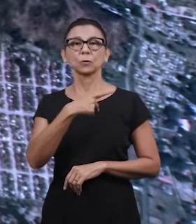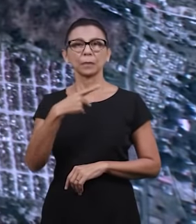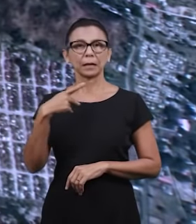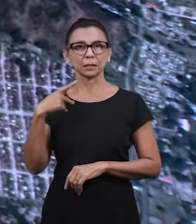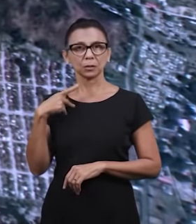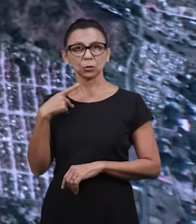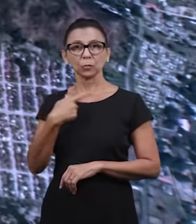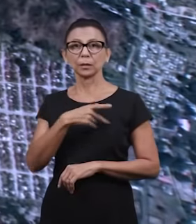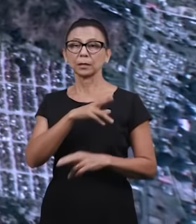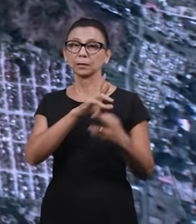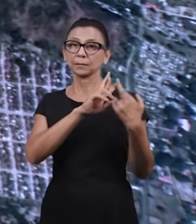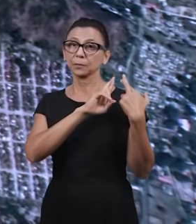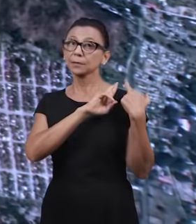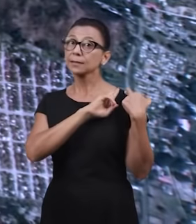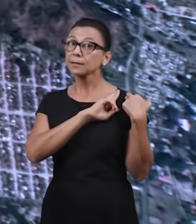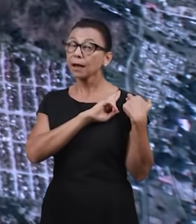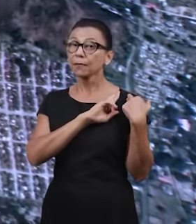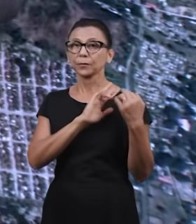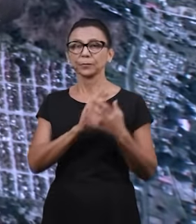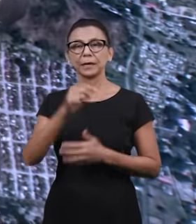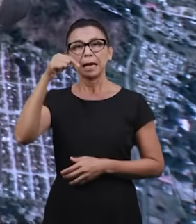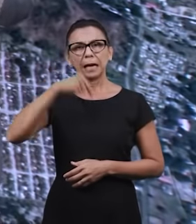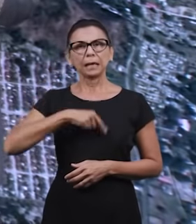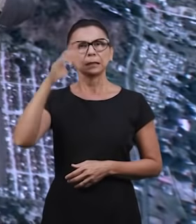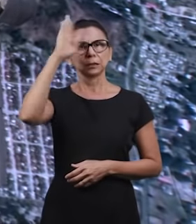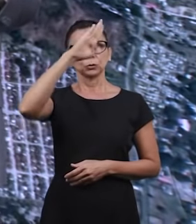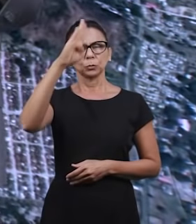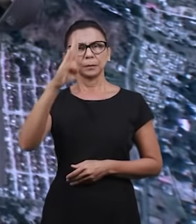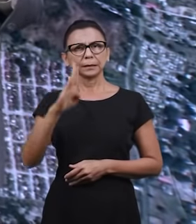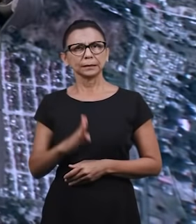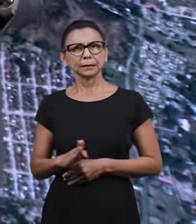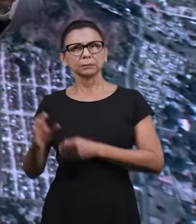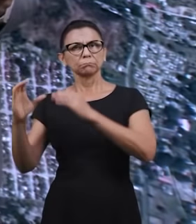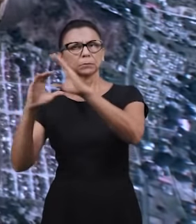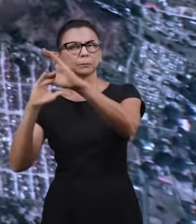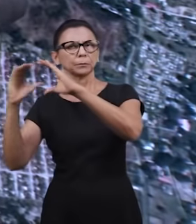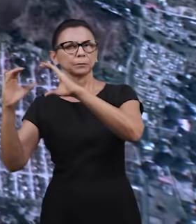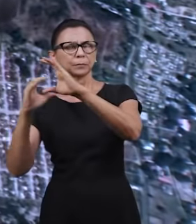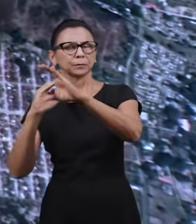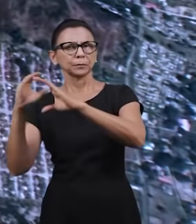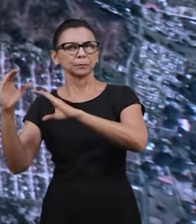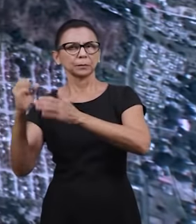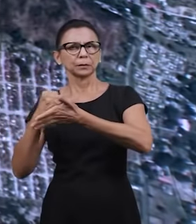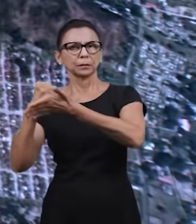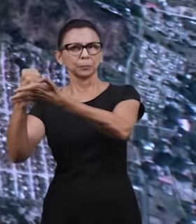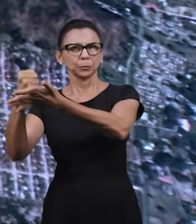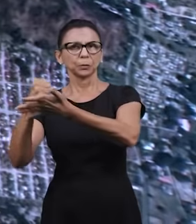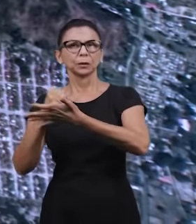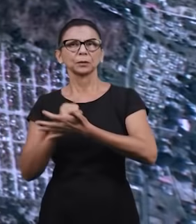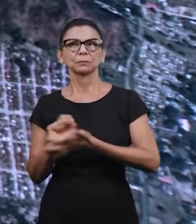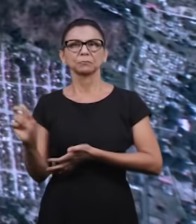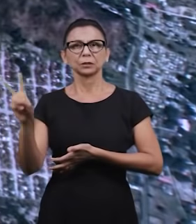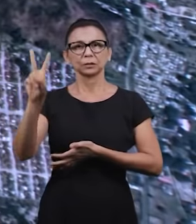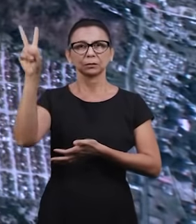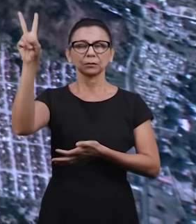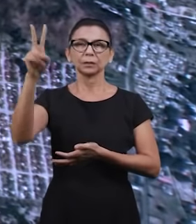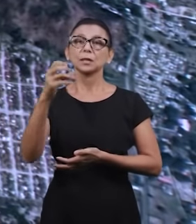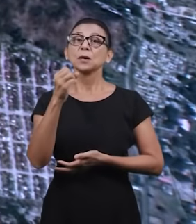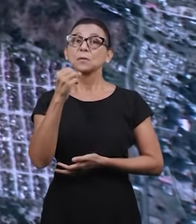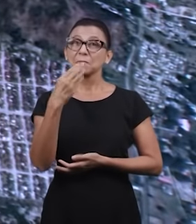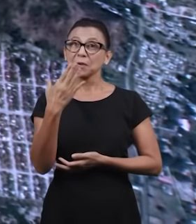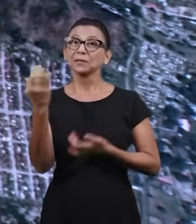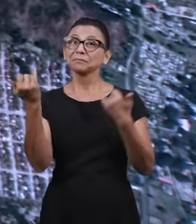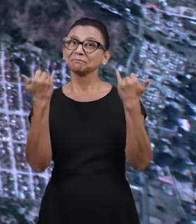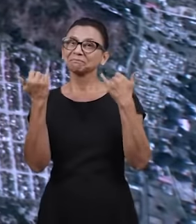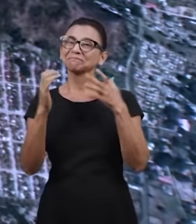especificamente coordenando os trabalhos a partir do Brasil das nossas igrejas ali na Venezuela. Muito boa